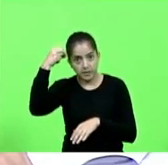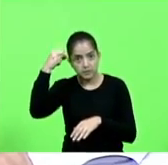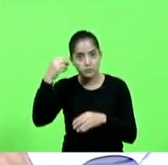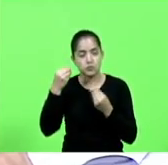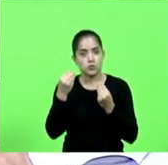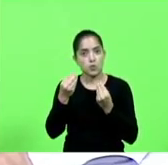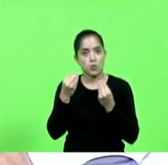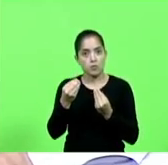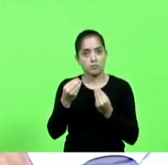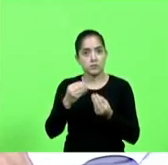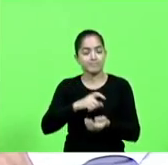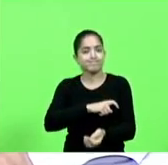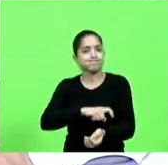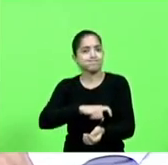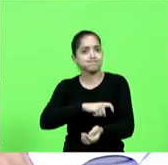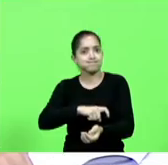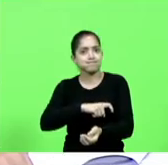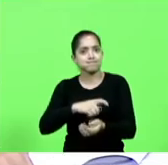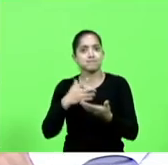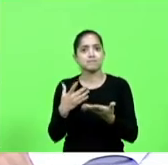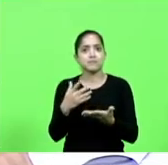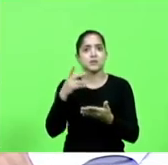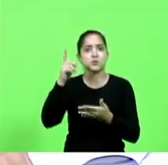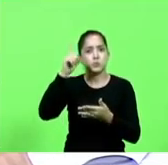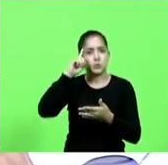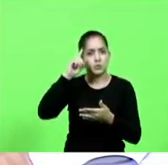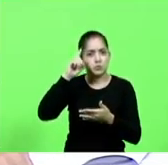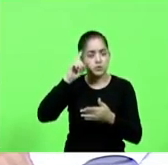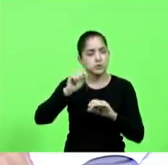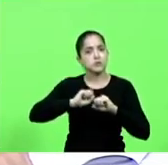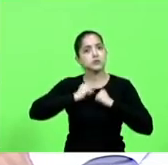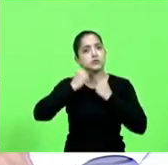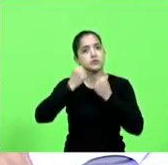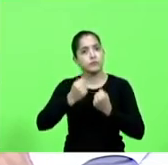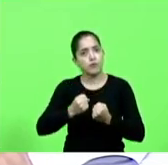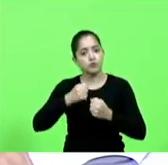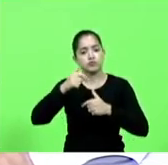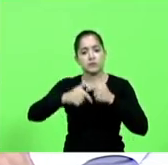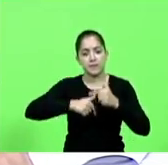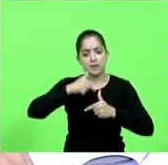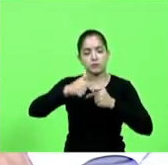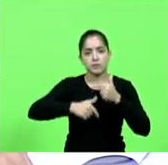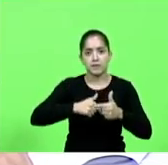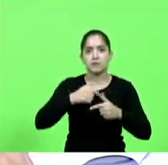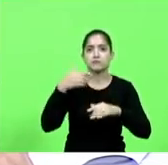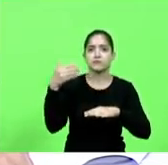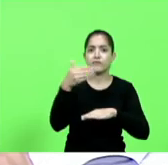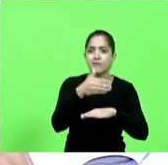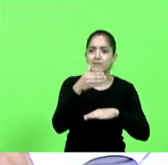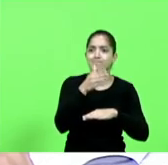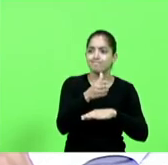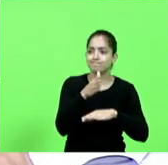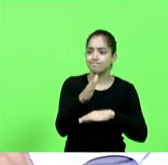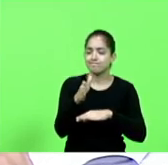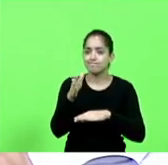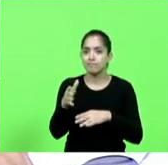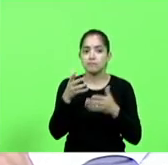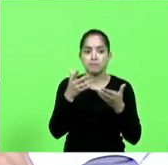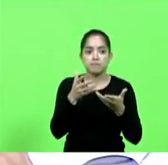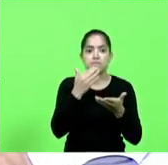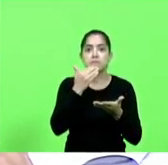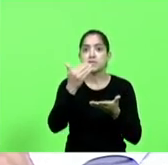revoltante ver esse vídeo, ver que os camaradas estão ali todo dia lutando, batendo aqui na porta de gabinete em gabinete, peregrinando, buscando recurso,